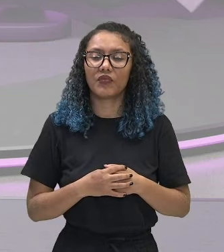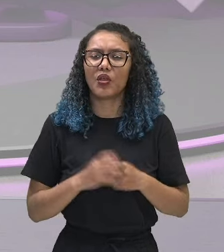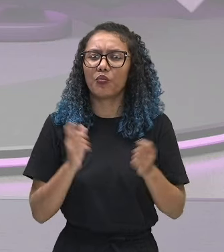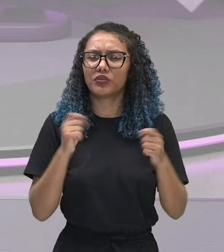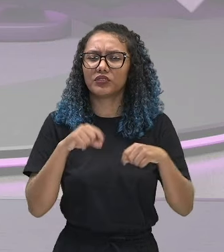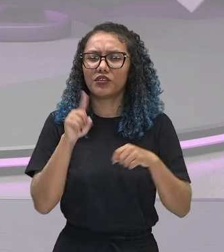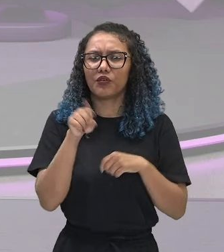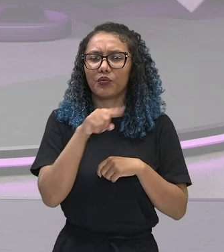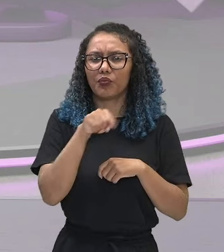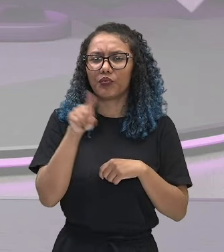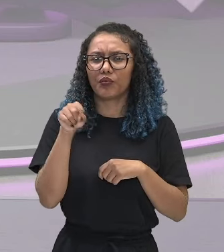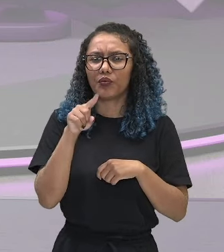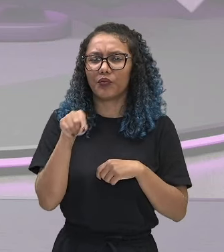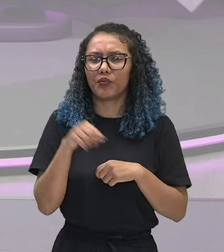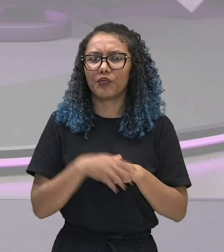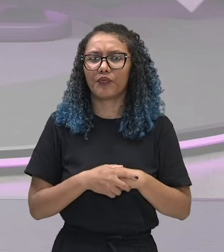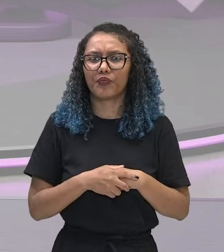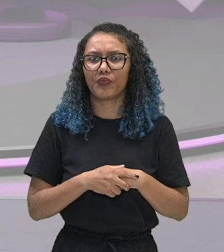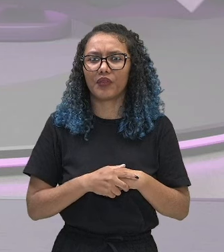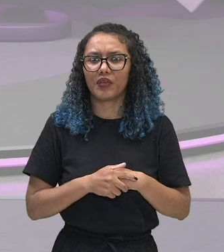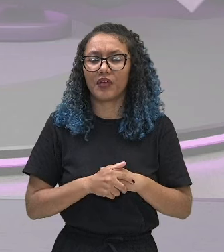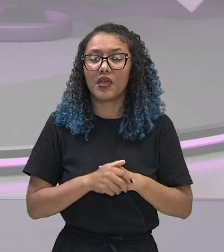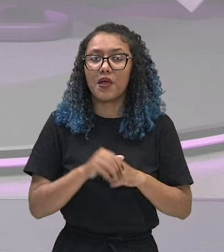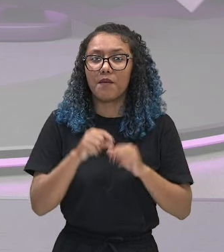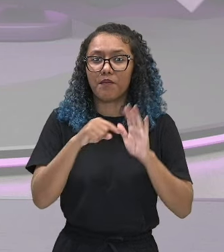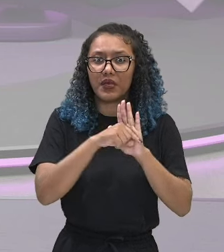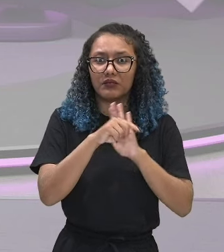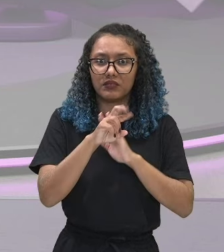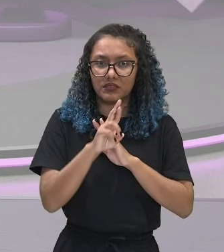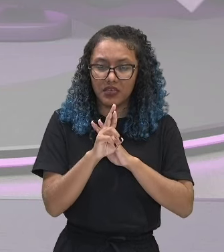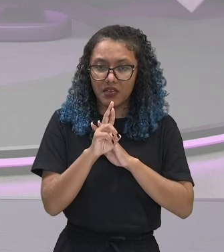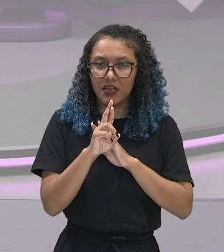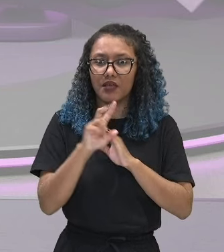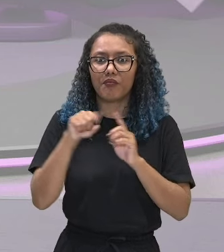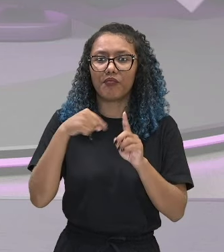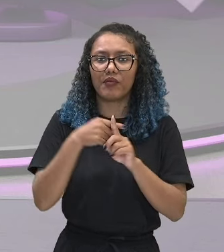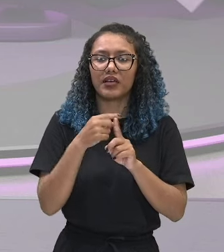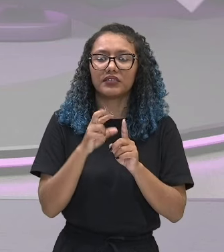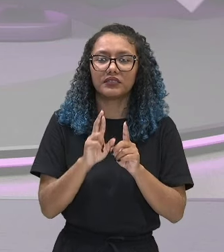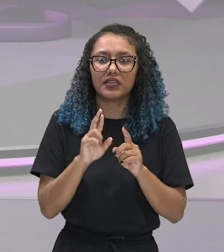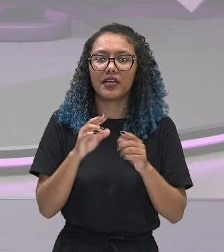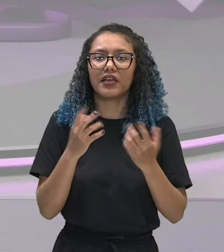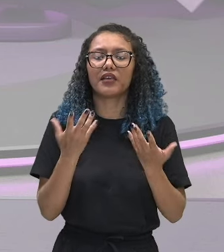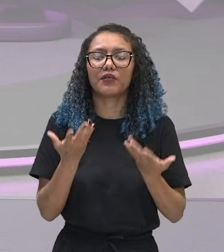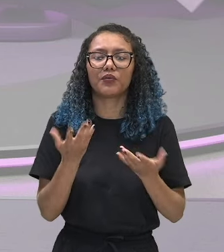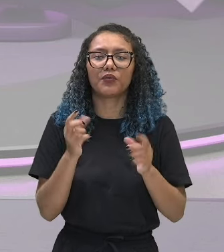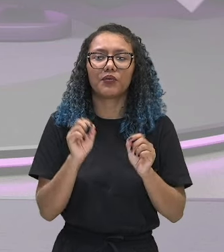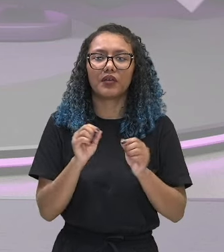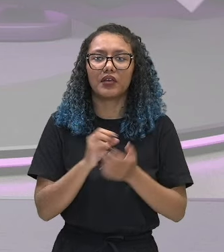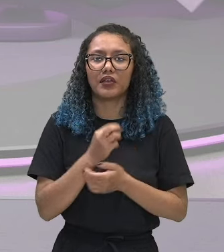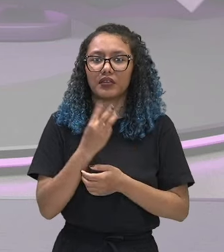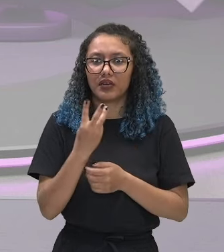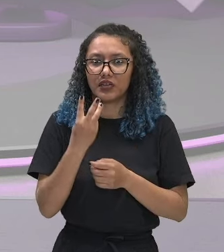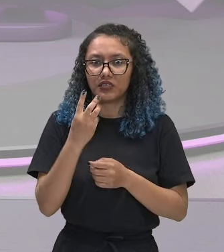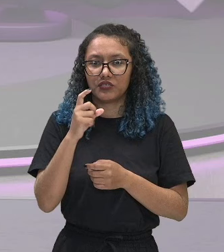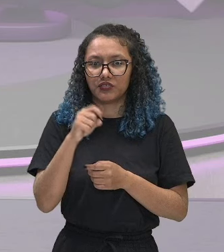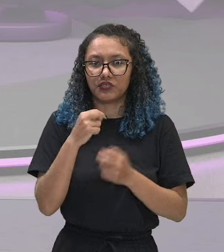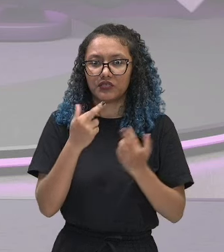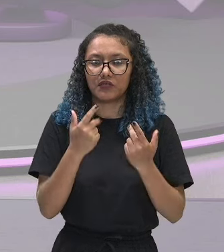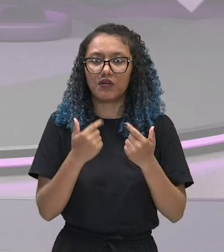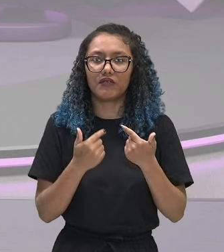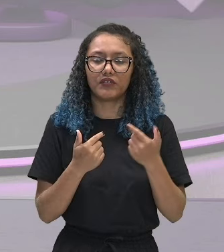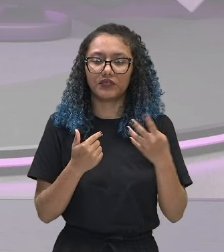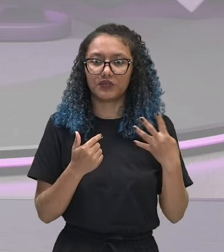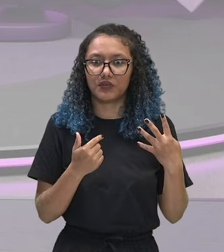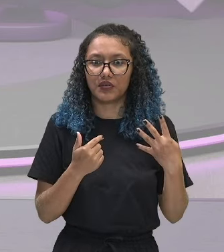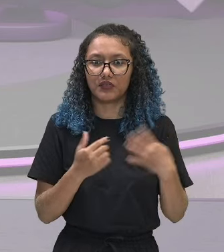Menos r com mais r vai dar zero. E vai sobrar o quê? Vamos ver. Temos aí 3x igual a 24.